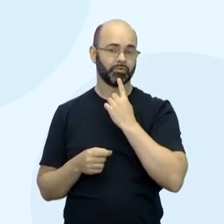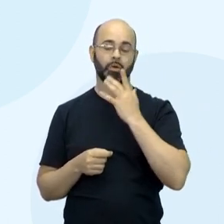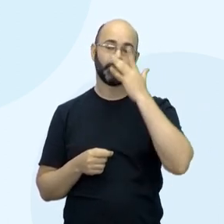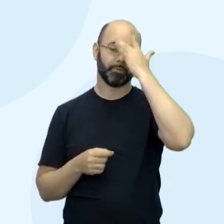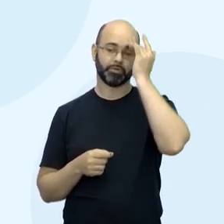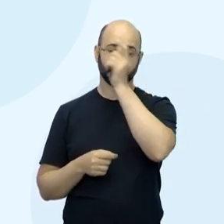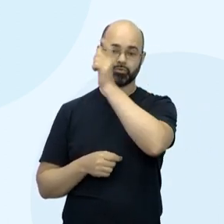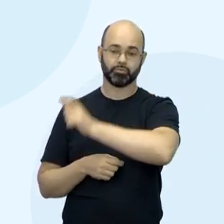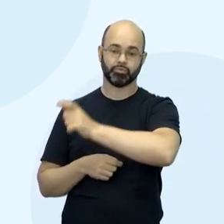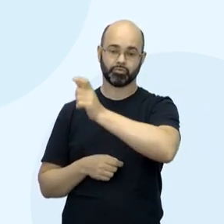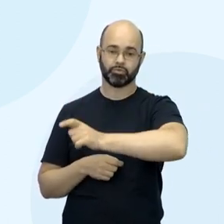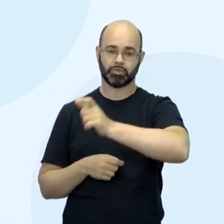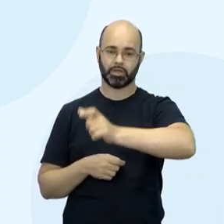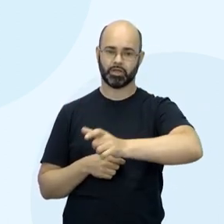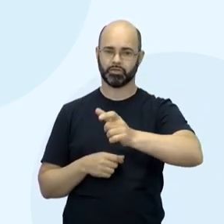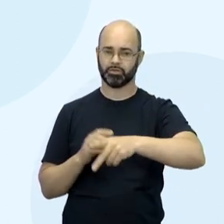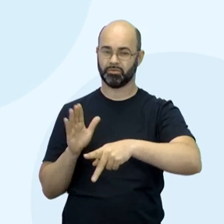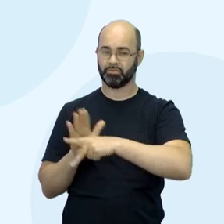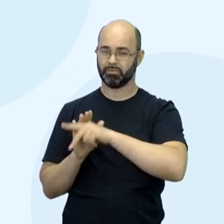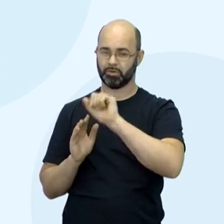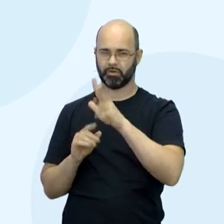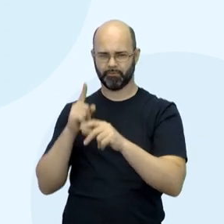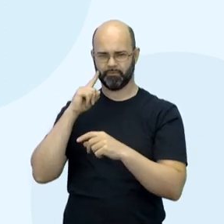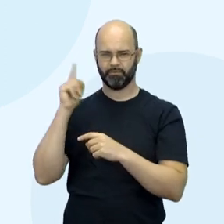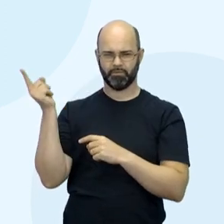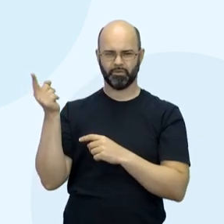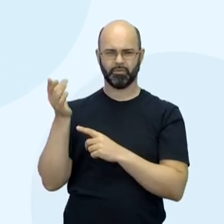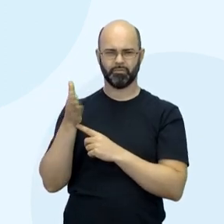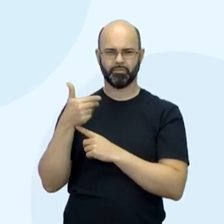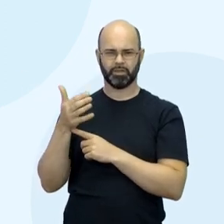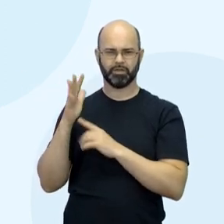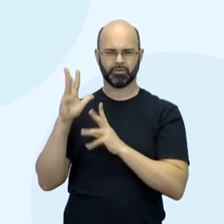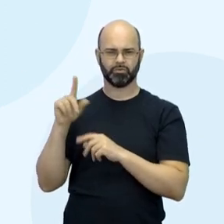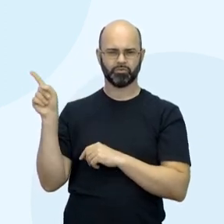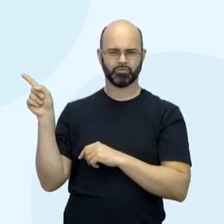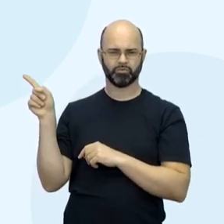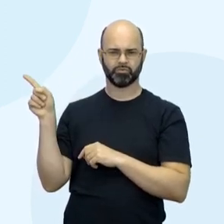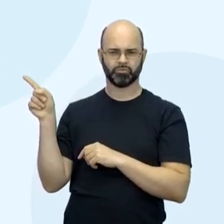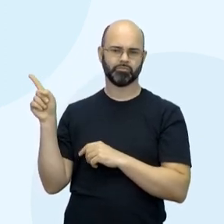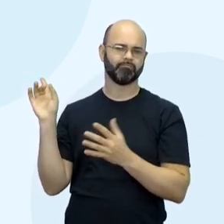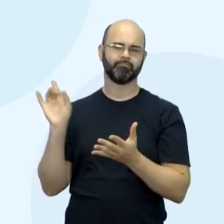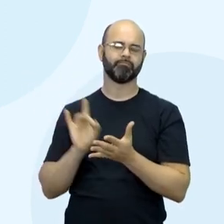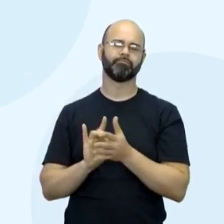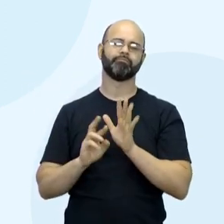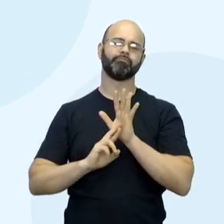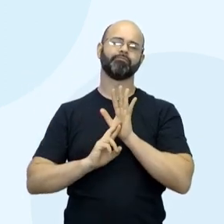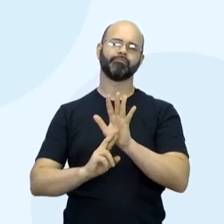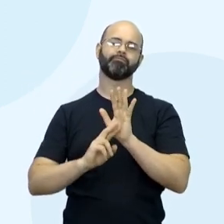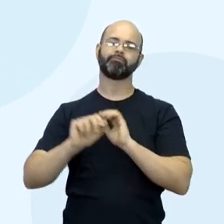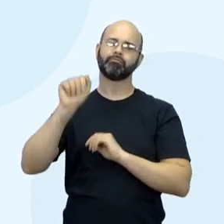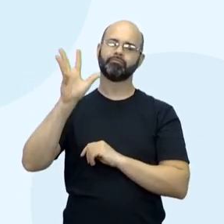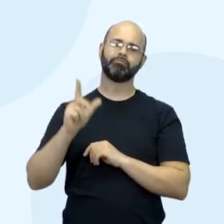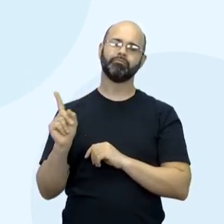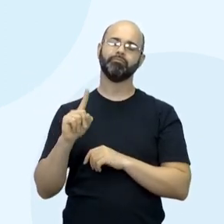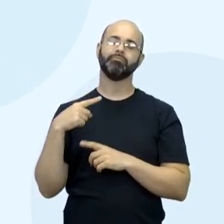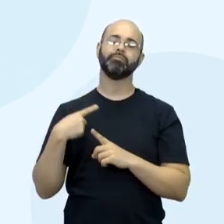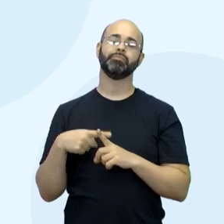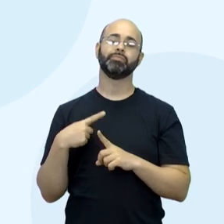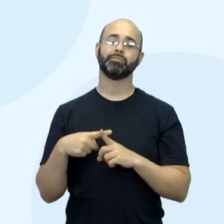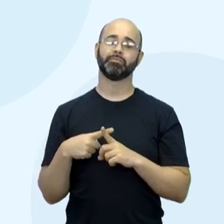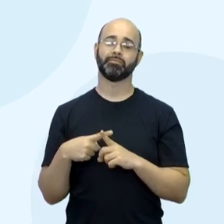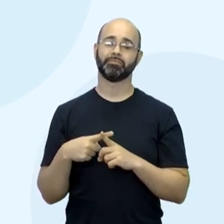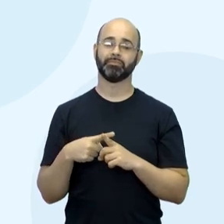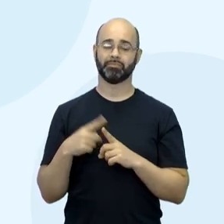mistura de povos. E assim, essas bandeiras que estão nesta imagem não refletem a realidade da África porque existem,